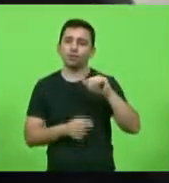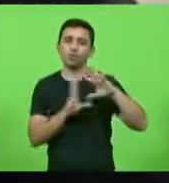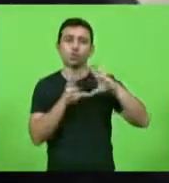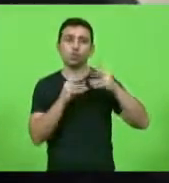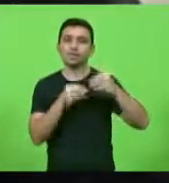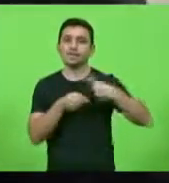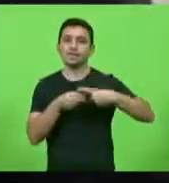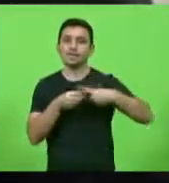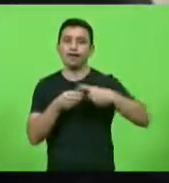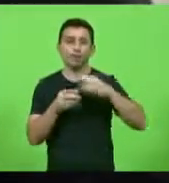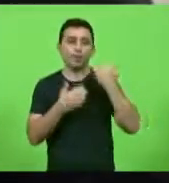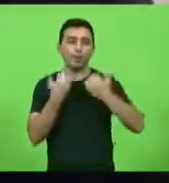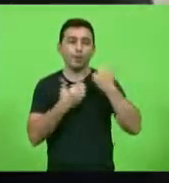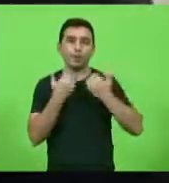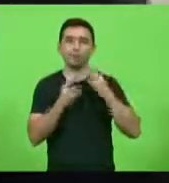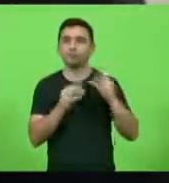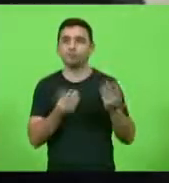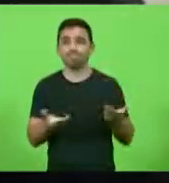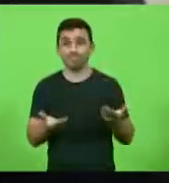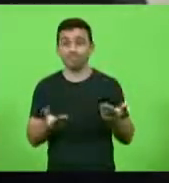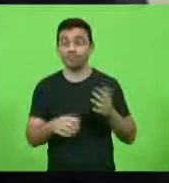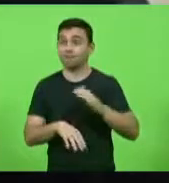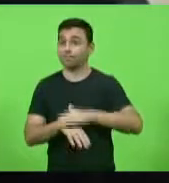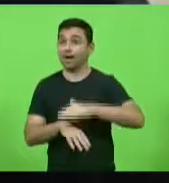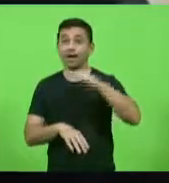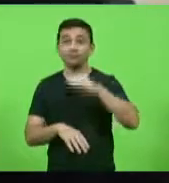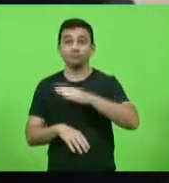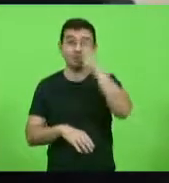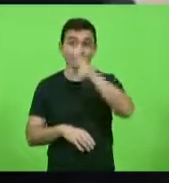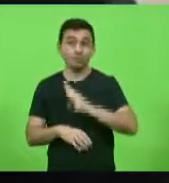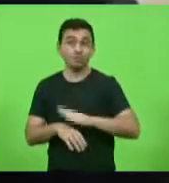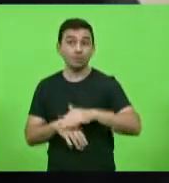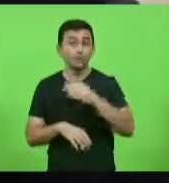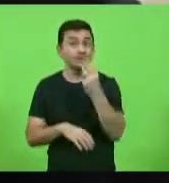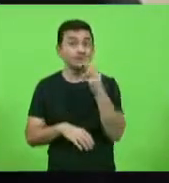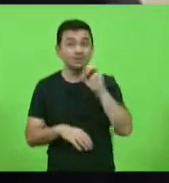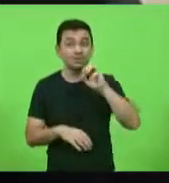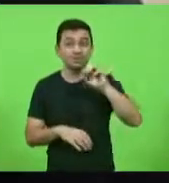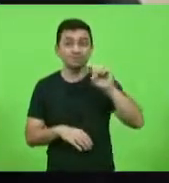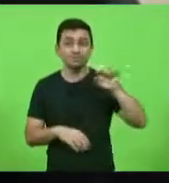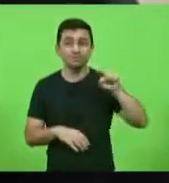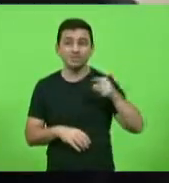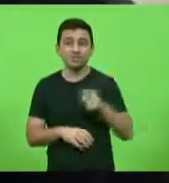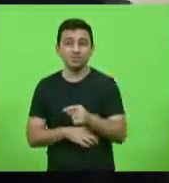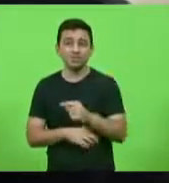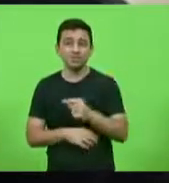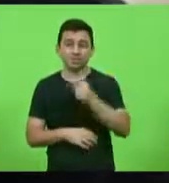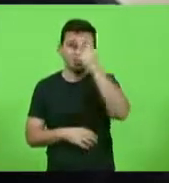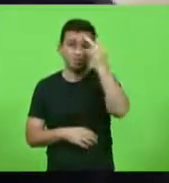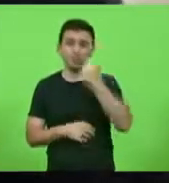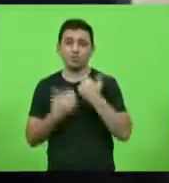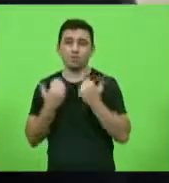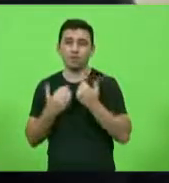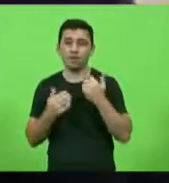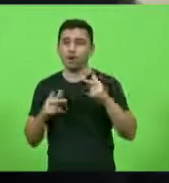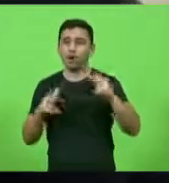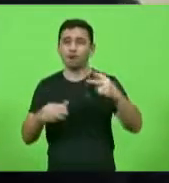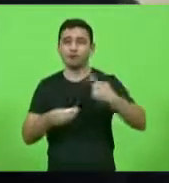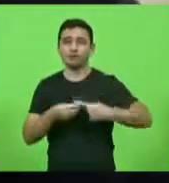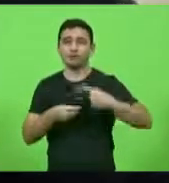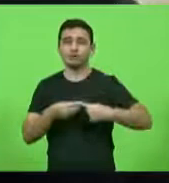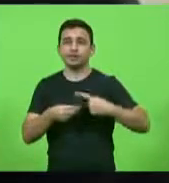morrido e no Brasil são mais de 300 mil 300 mil vidas perdidas o equivalente a populações de cidade como